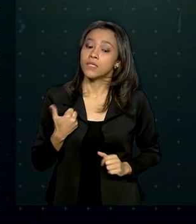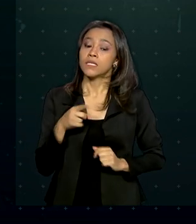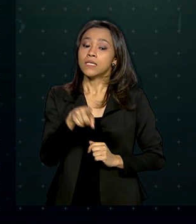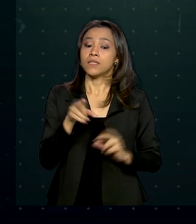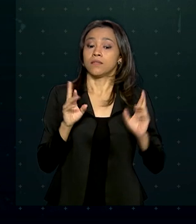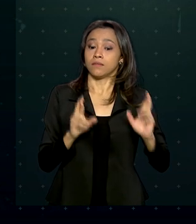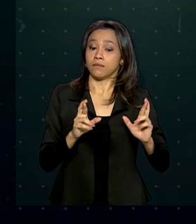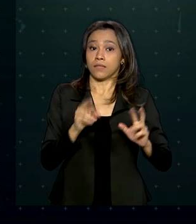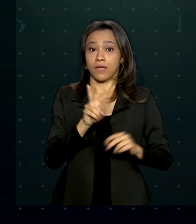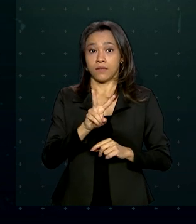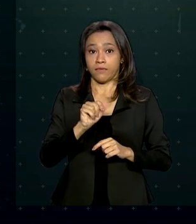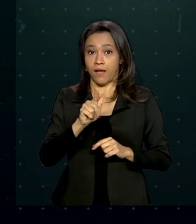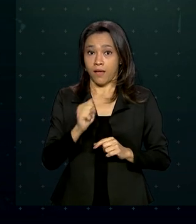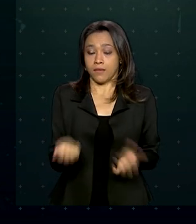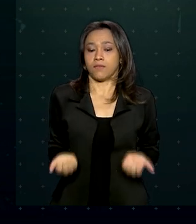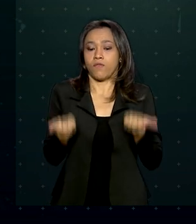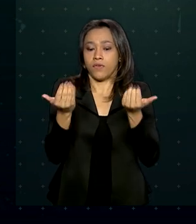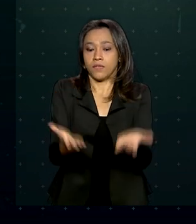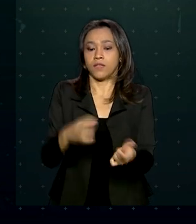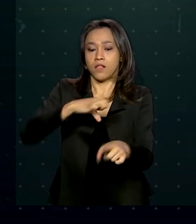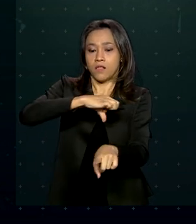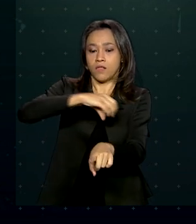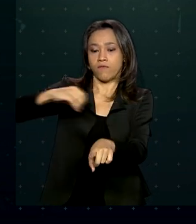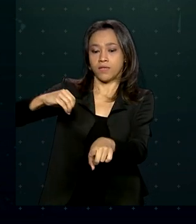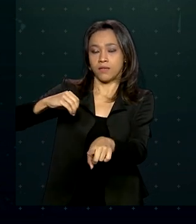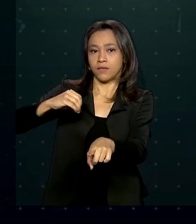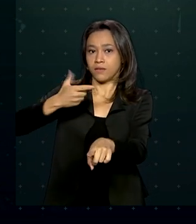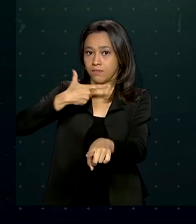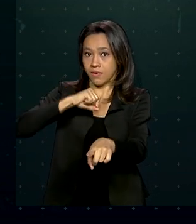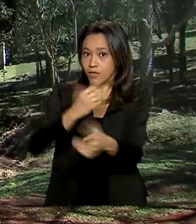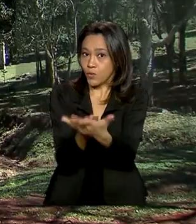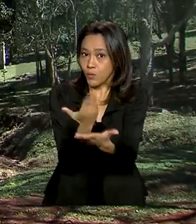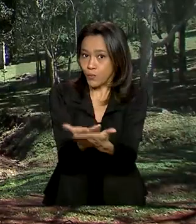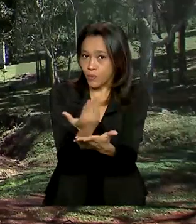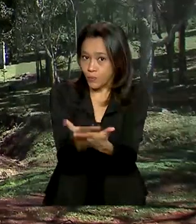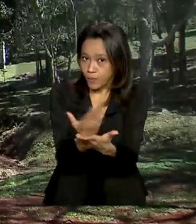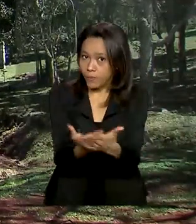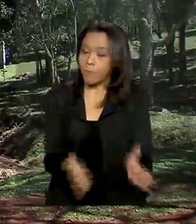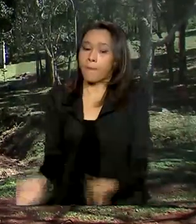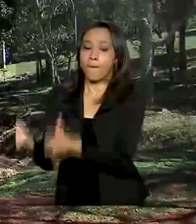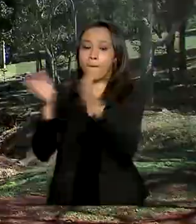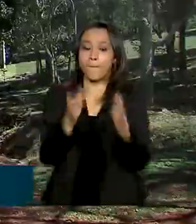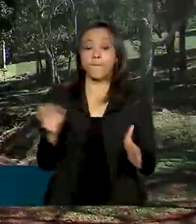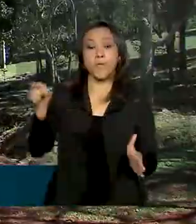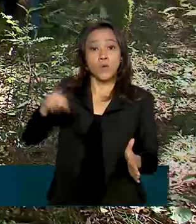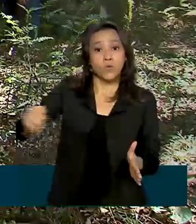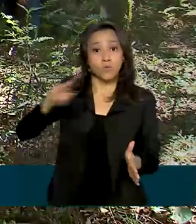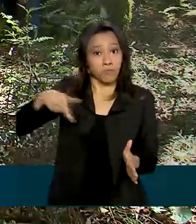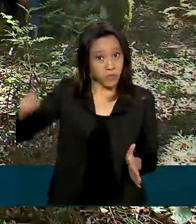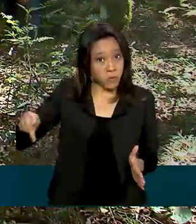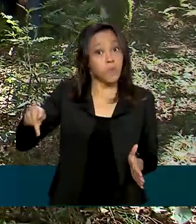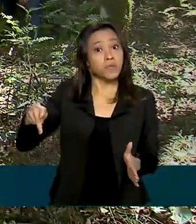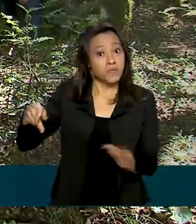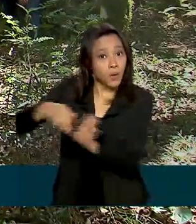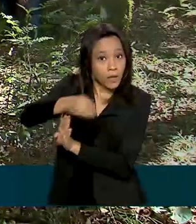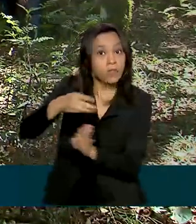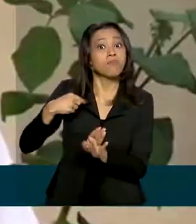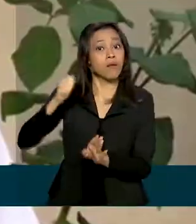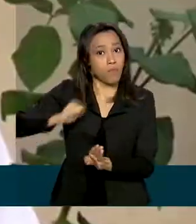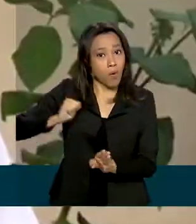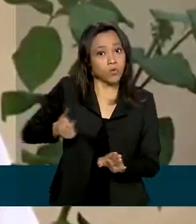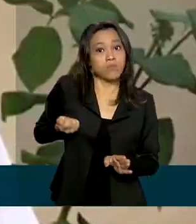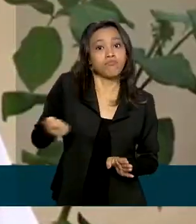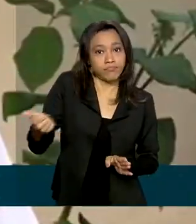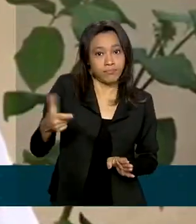de que sejam oferecidas 900 vagas para residentes. Os professores orientadores também poderão receber bolsas.